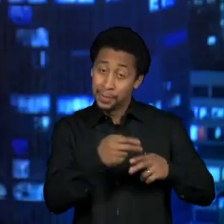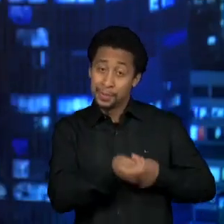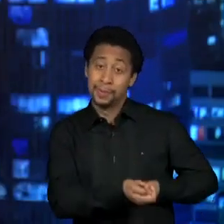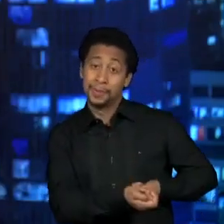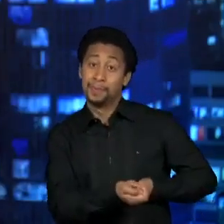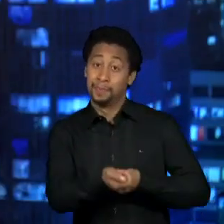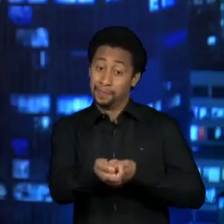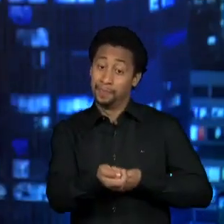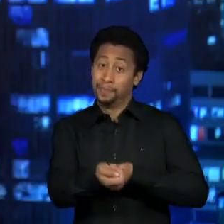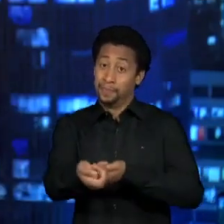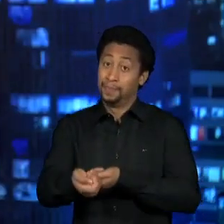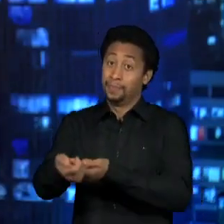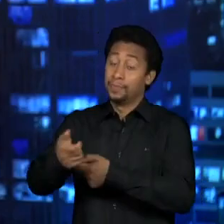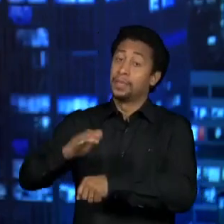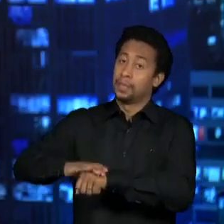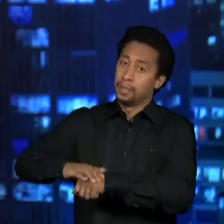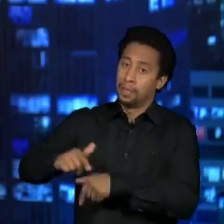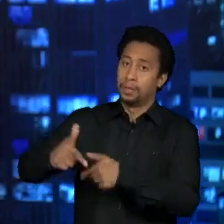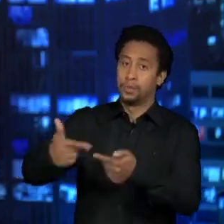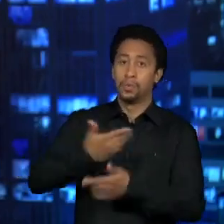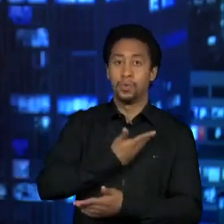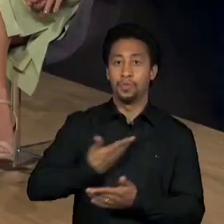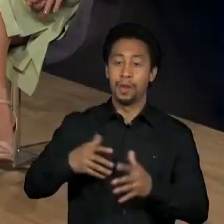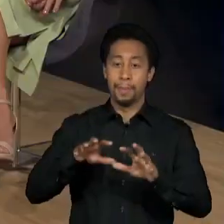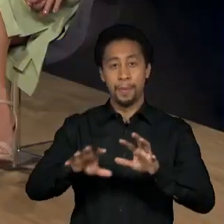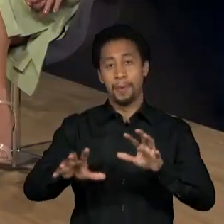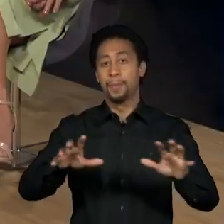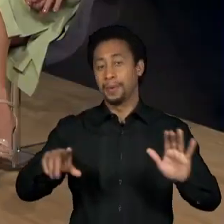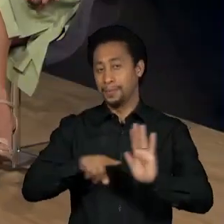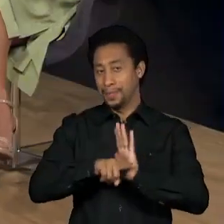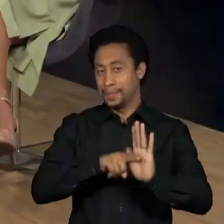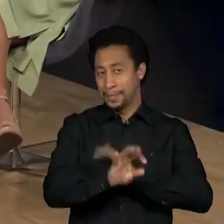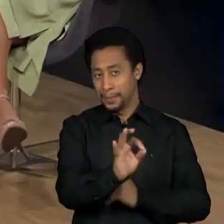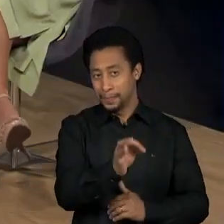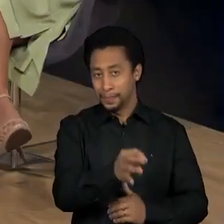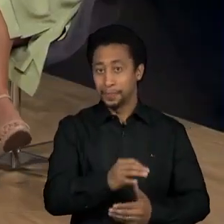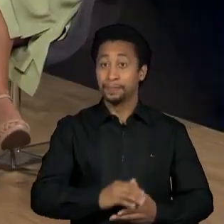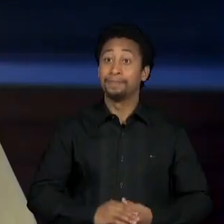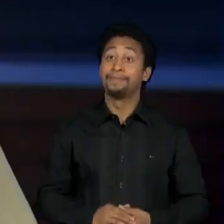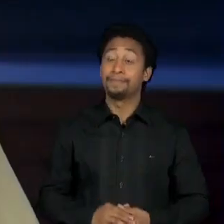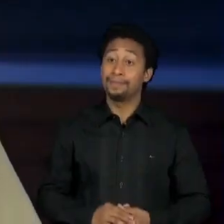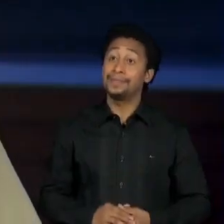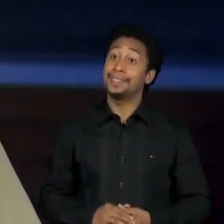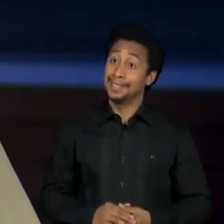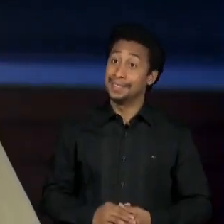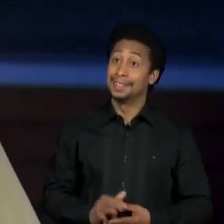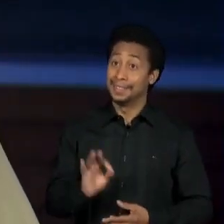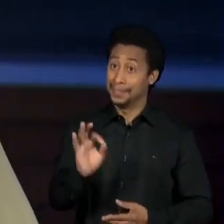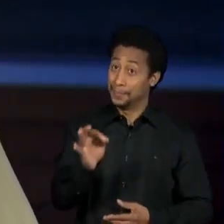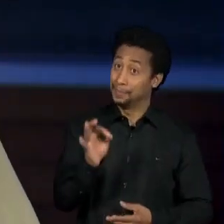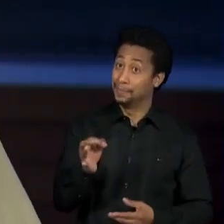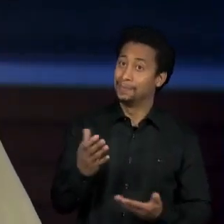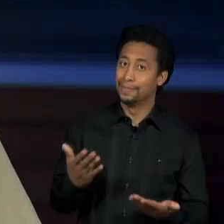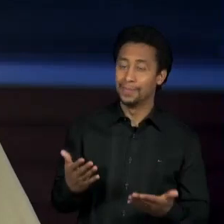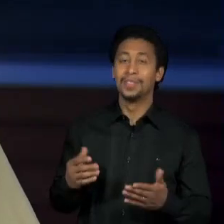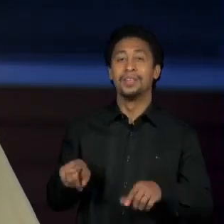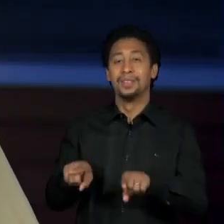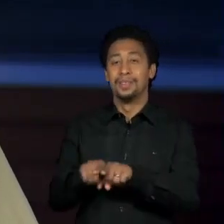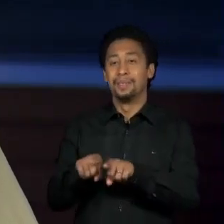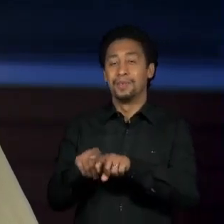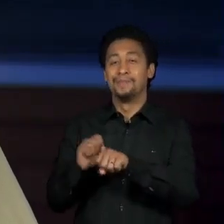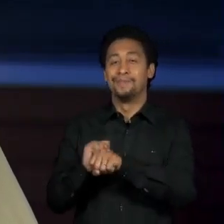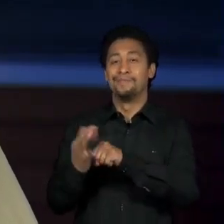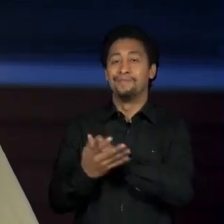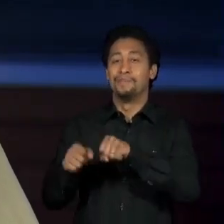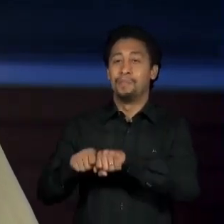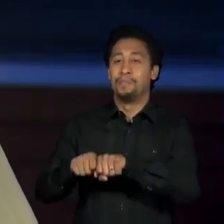Auxílio e de outras medidas e que se refletem nas pesquisas, né, Vera? Exato, Rodrigo. Eu acho que o arrefecimento da pandemia também ajudou. O